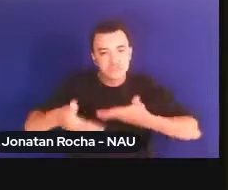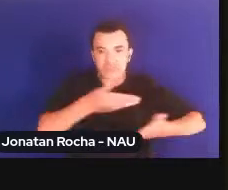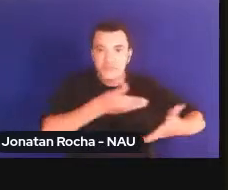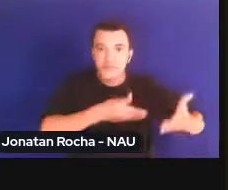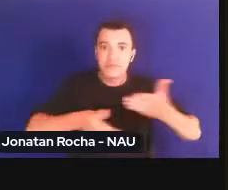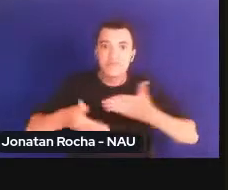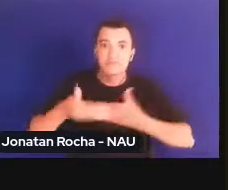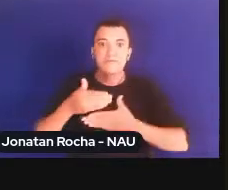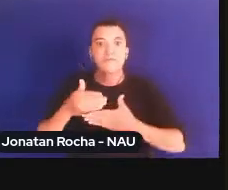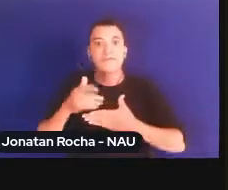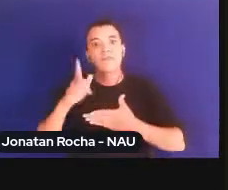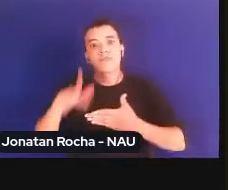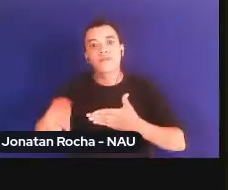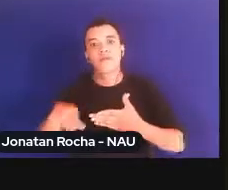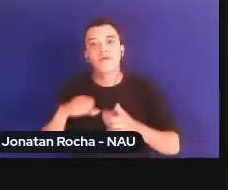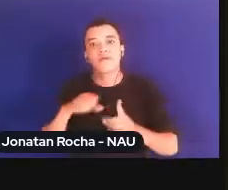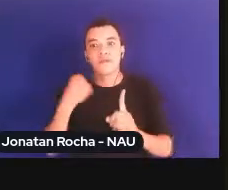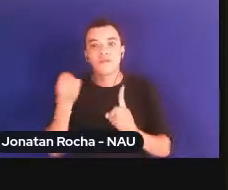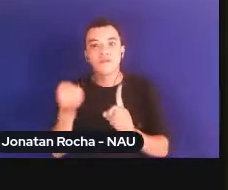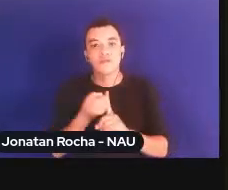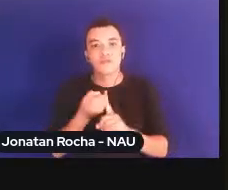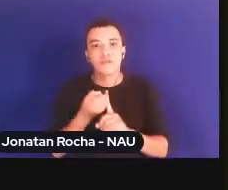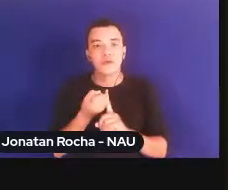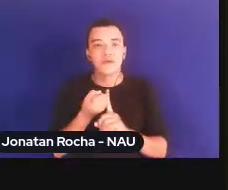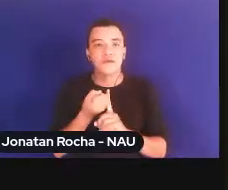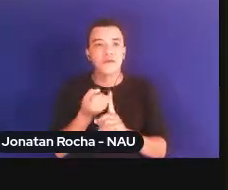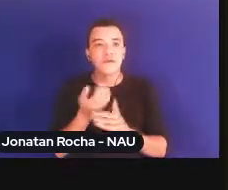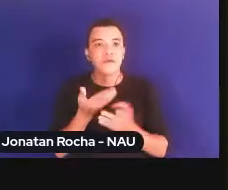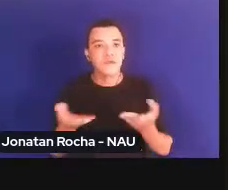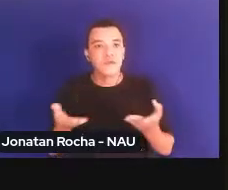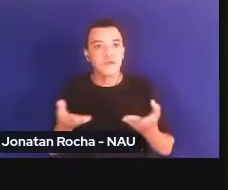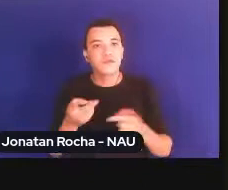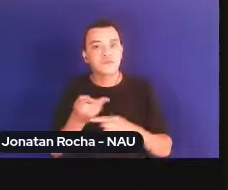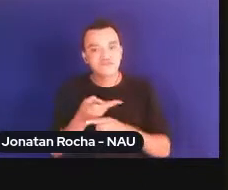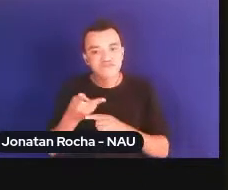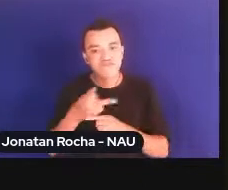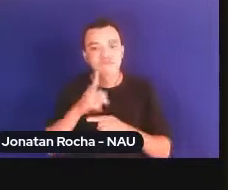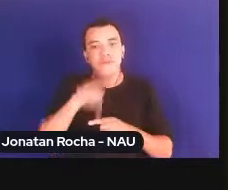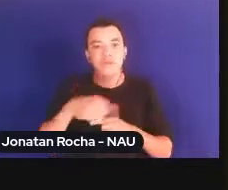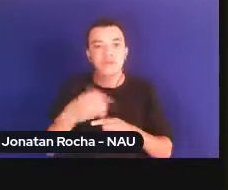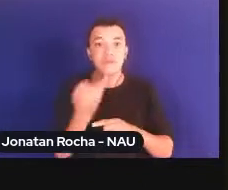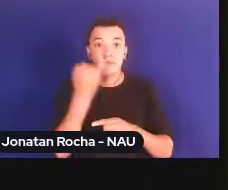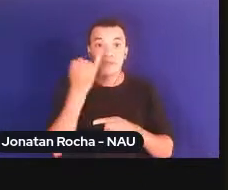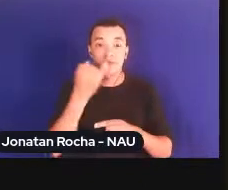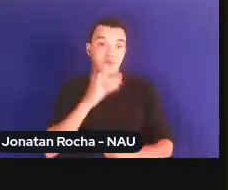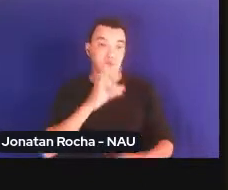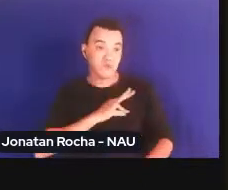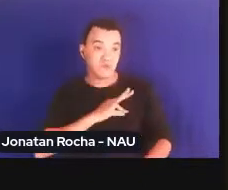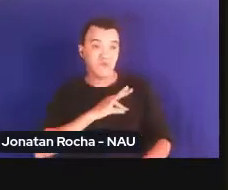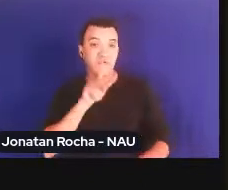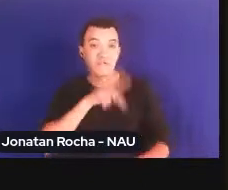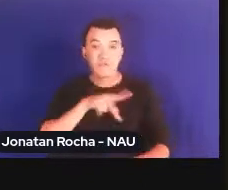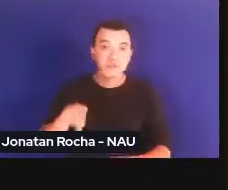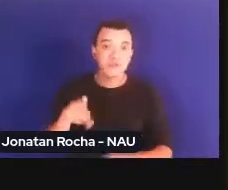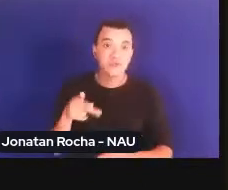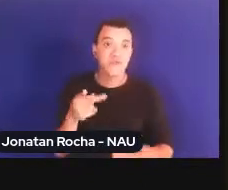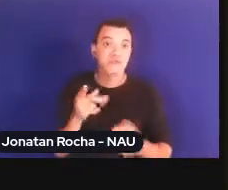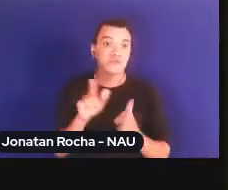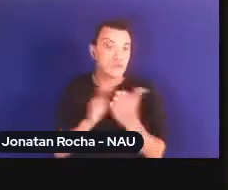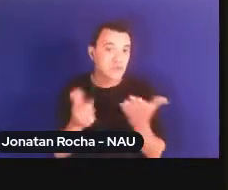socializar a forma de se buscar o que é essencial policial professor jornalista e militante